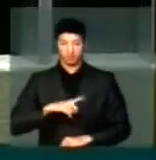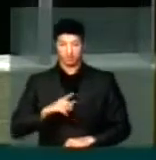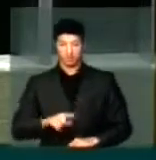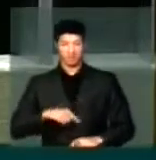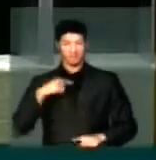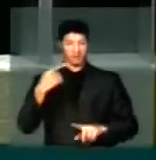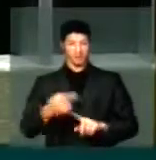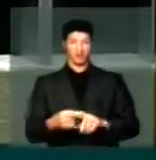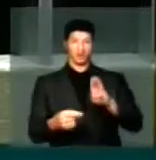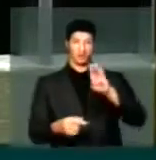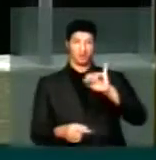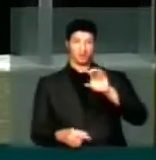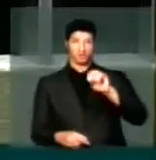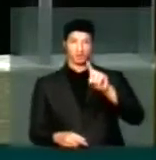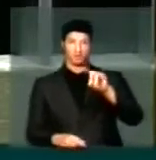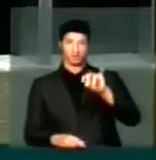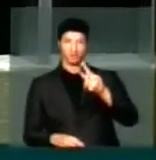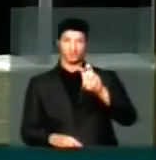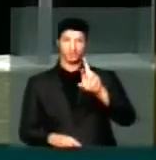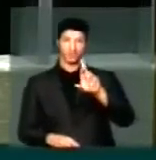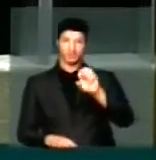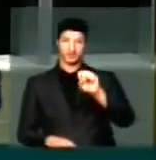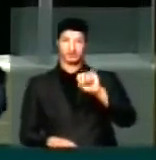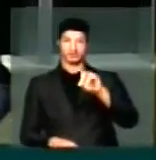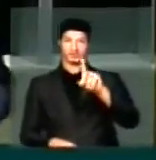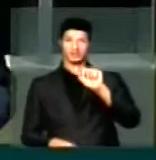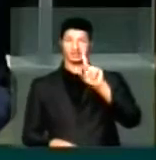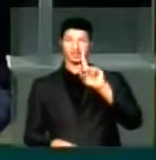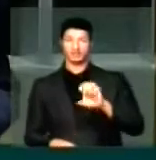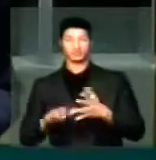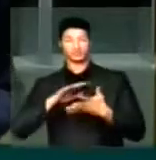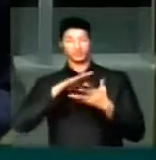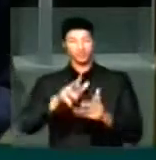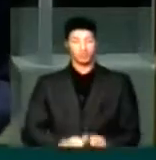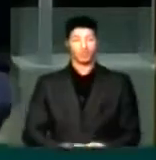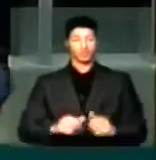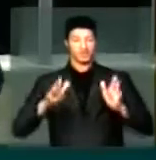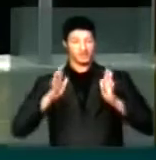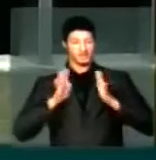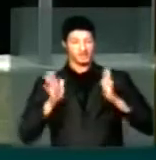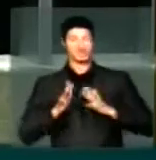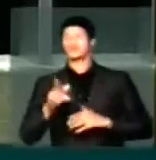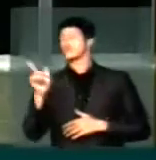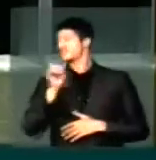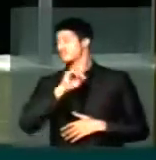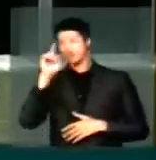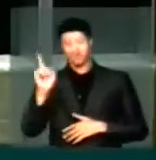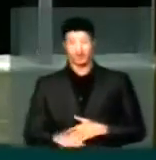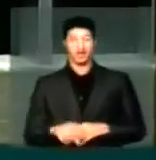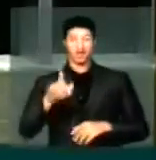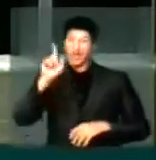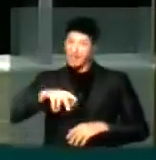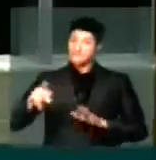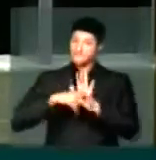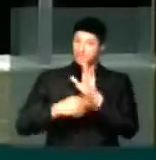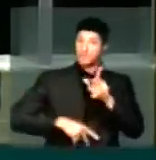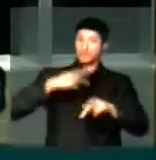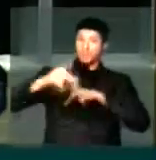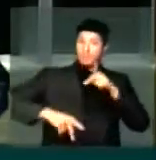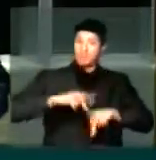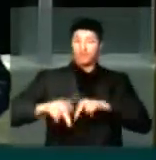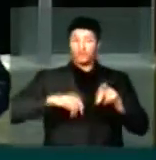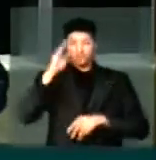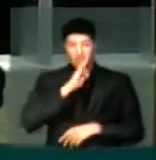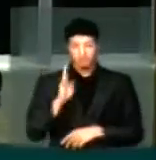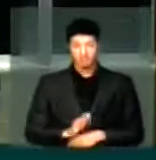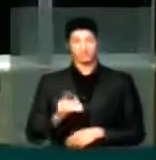maior biodiversidade do planeta. Essa riqueza não é, é do povo brasileiro,